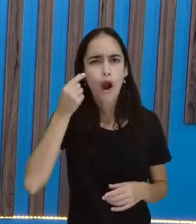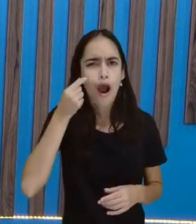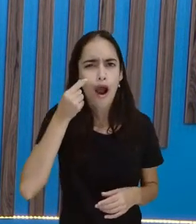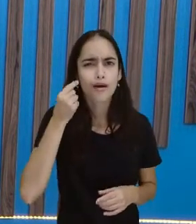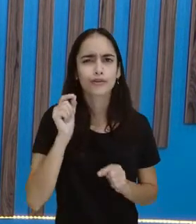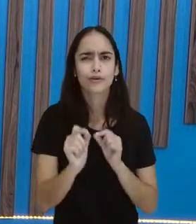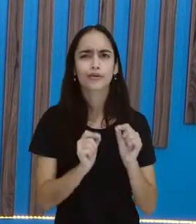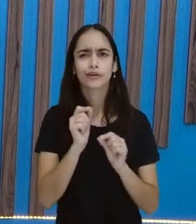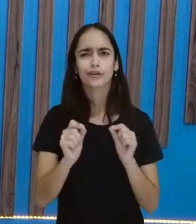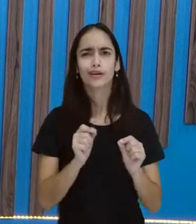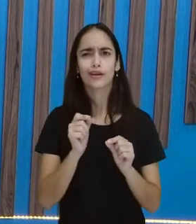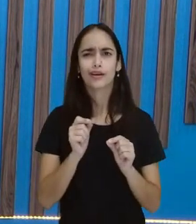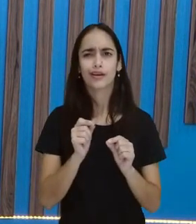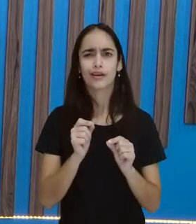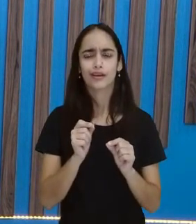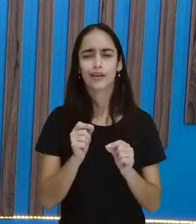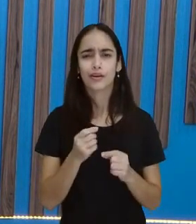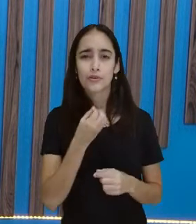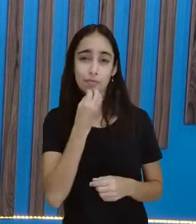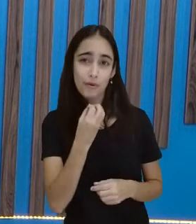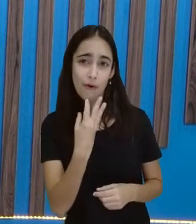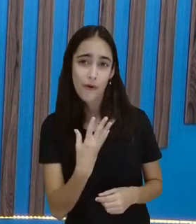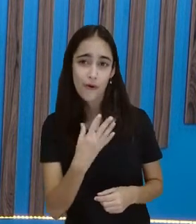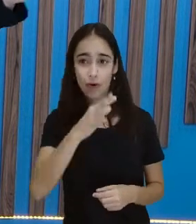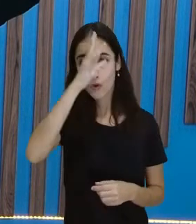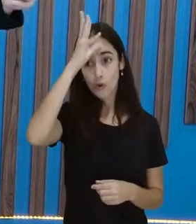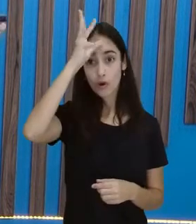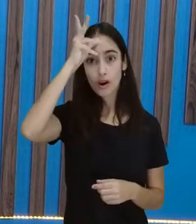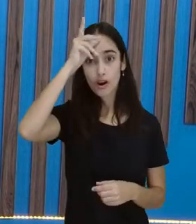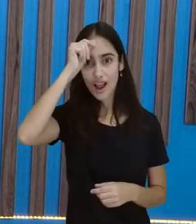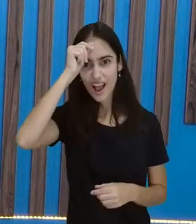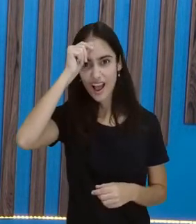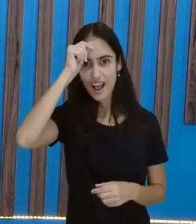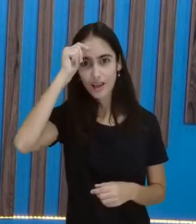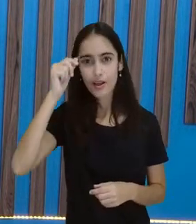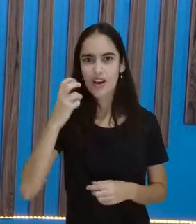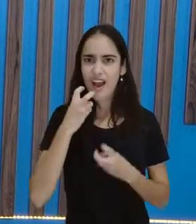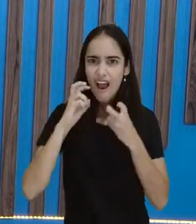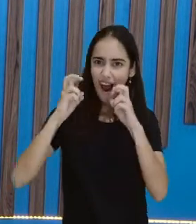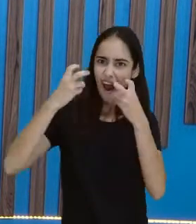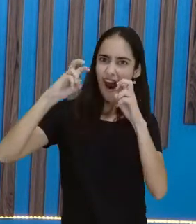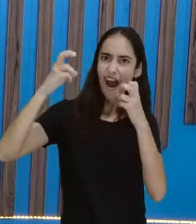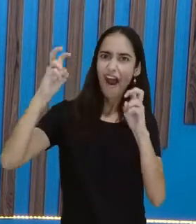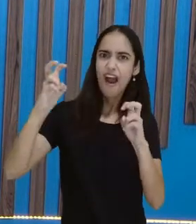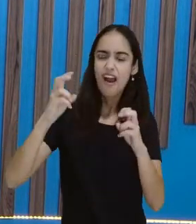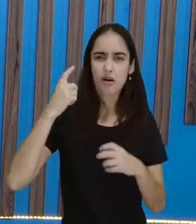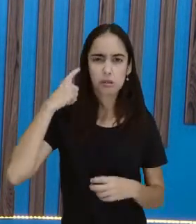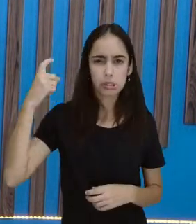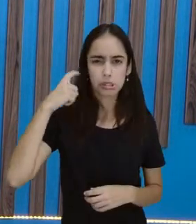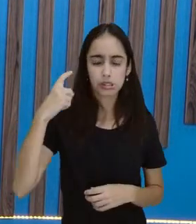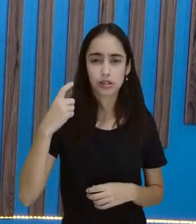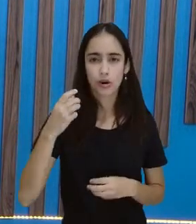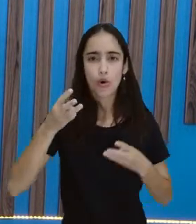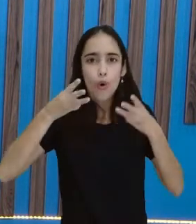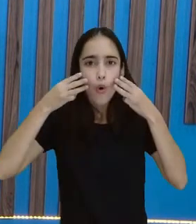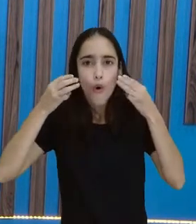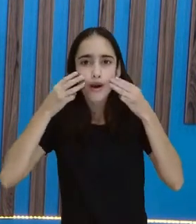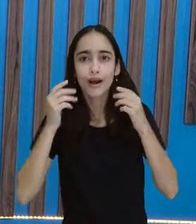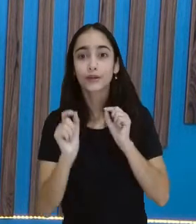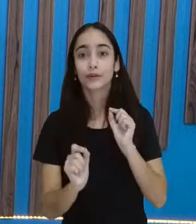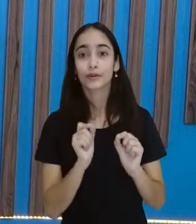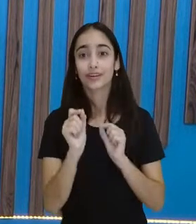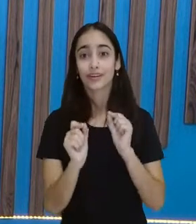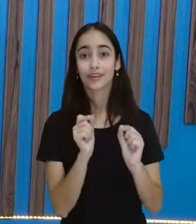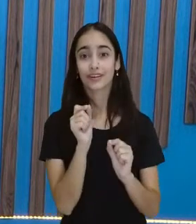ingênuo. E o galo? O galo era? O barulhento. O gatinho. Ele era